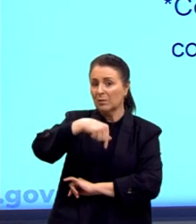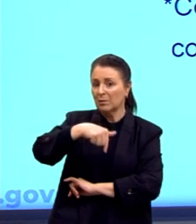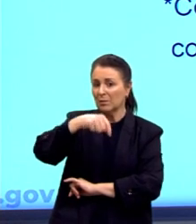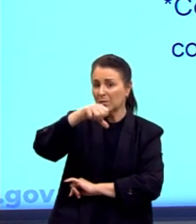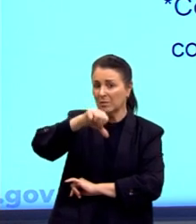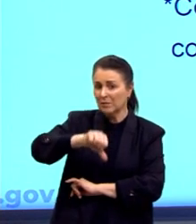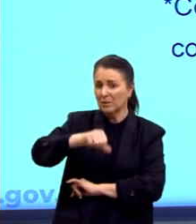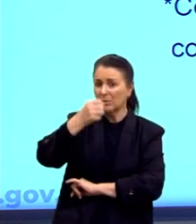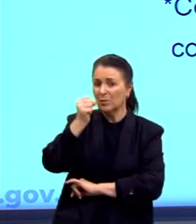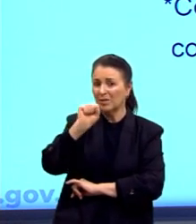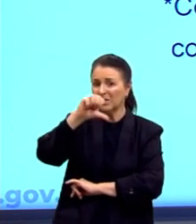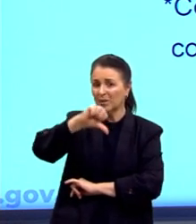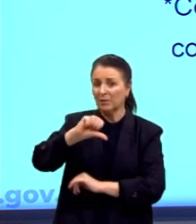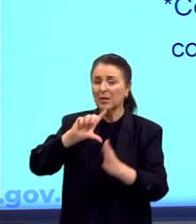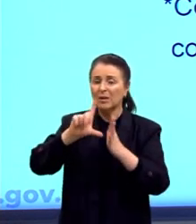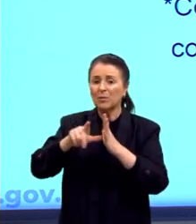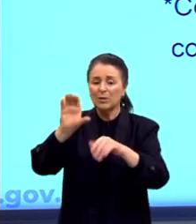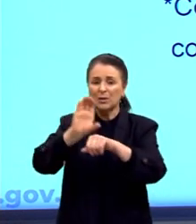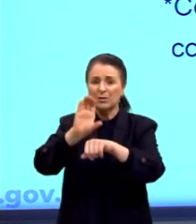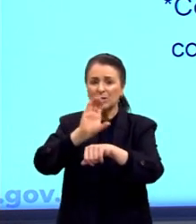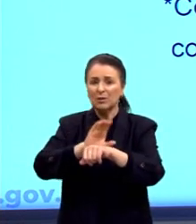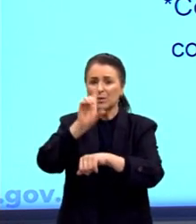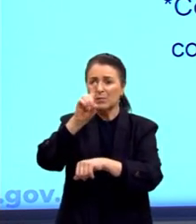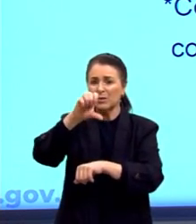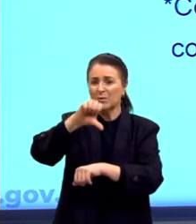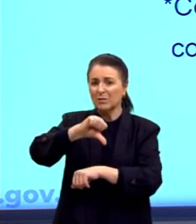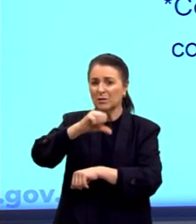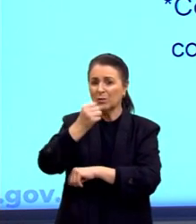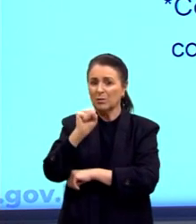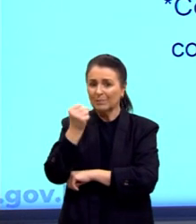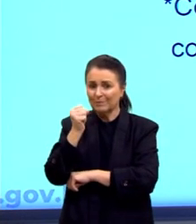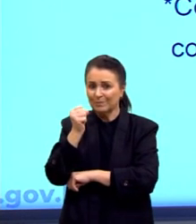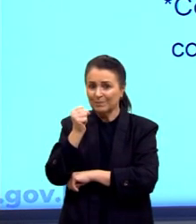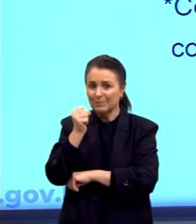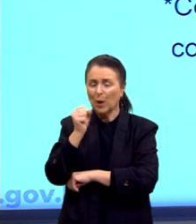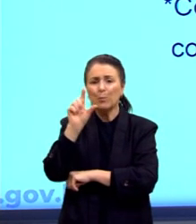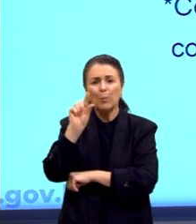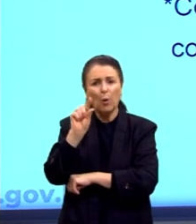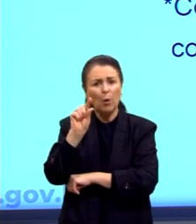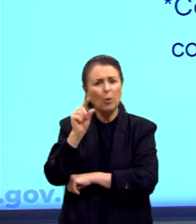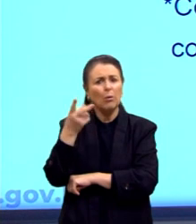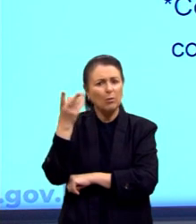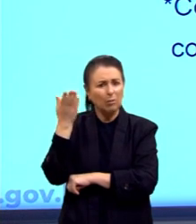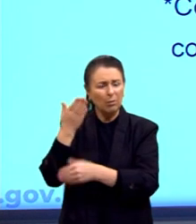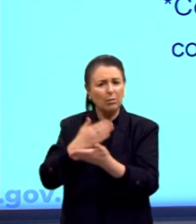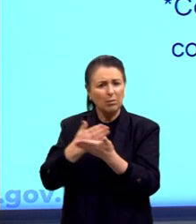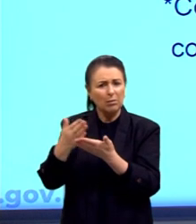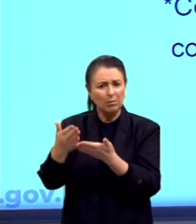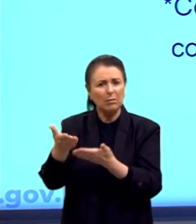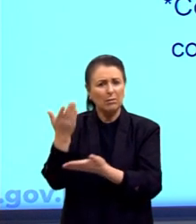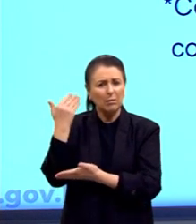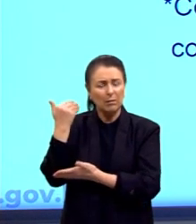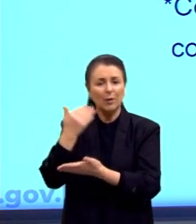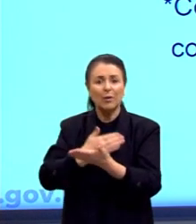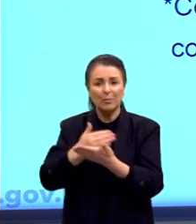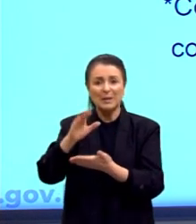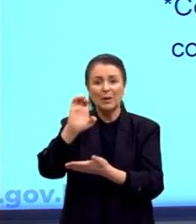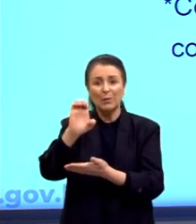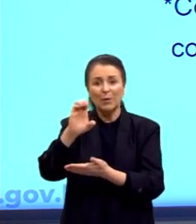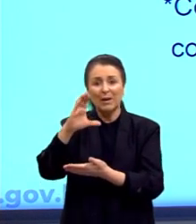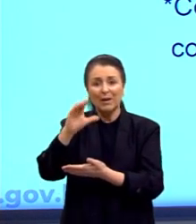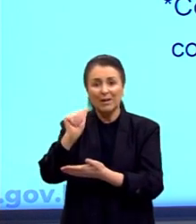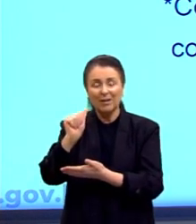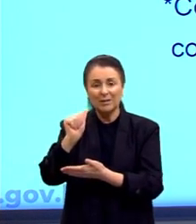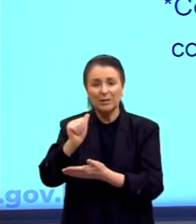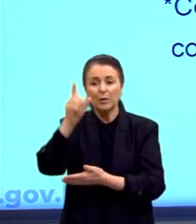1989, após a Constituição de 1988. Também muito recente. Só a partir daqui que vai surgir o ECA, etc. Que